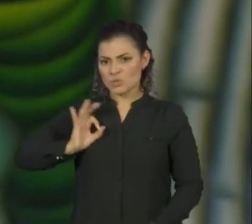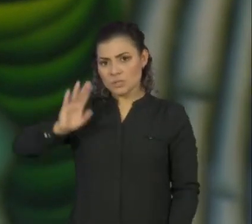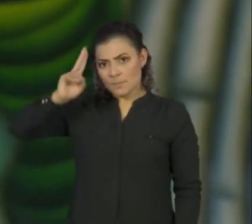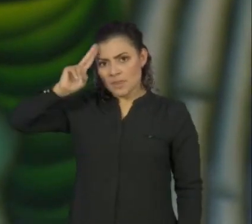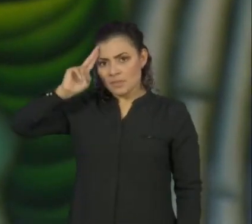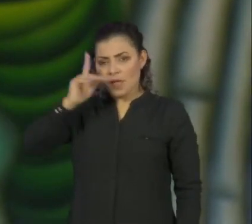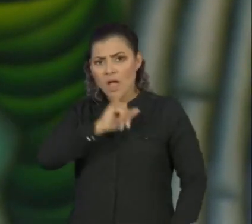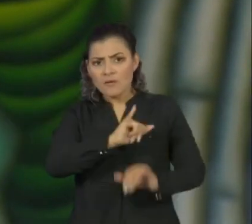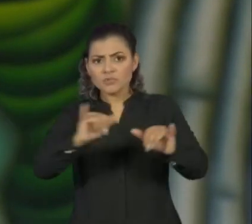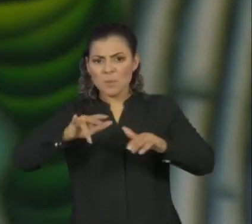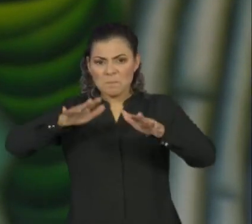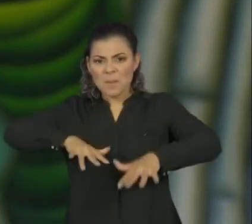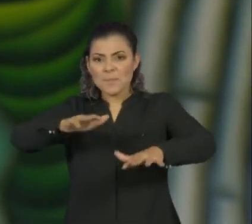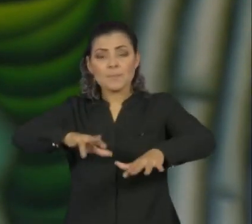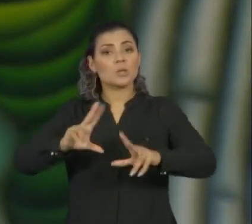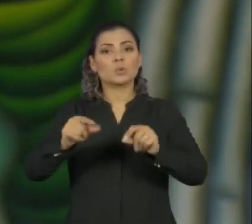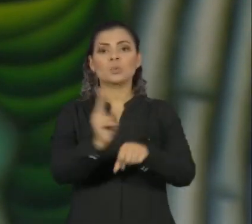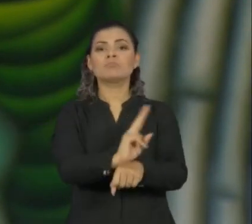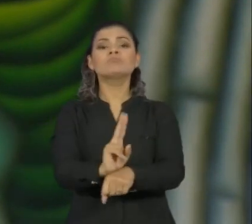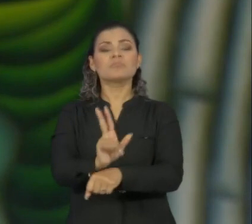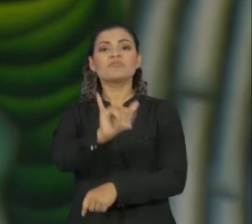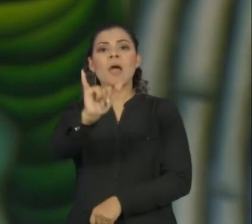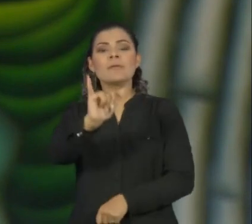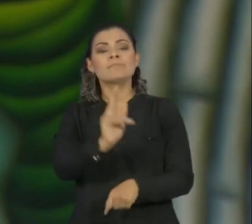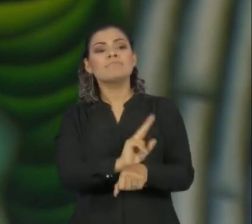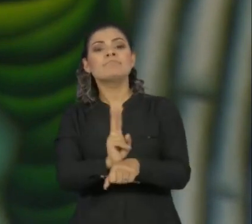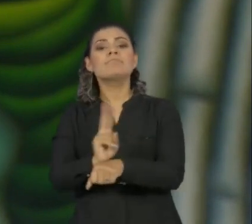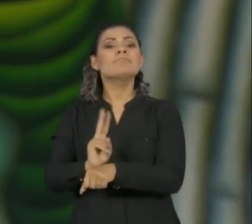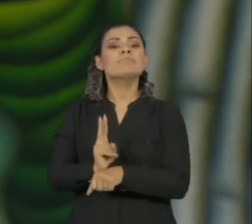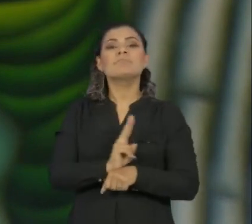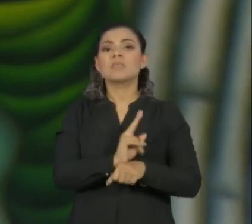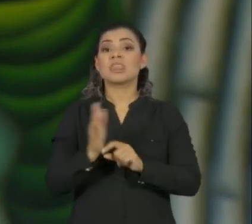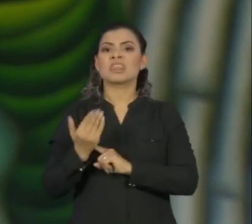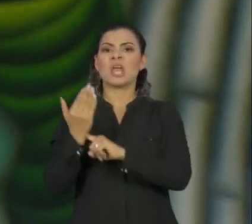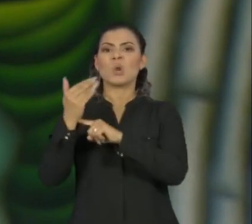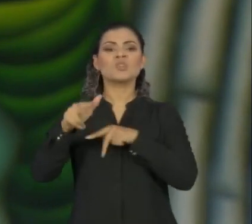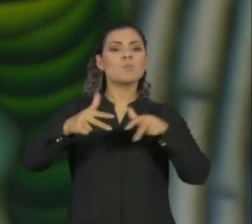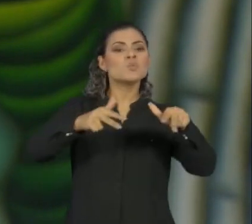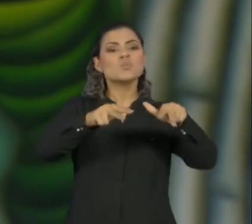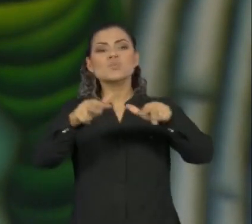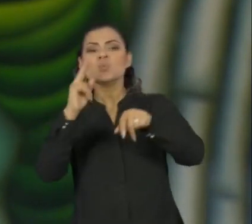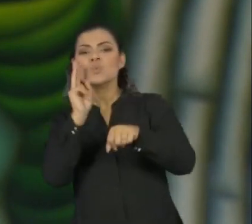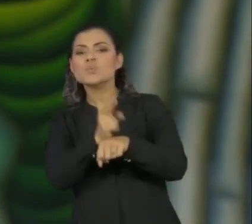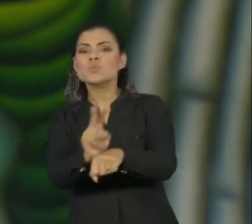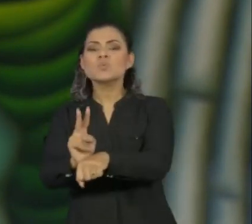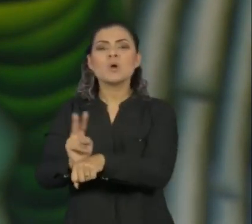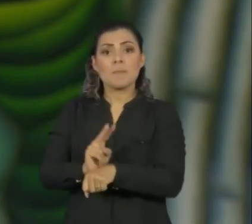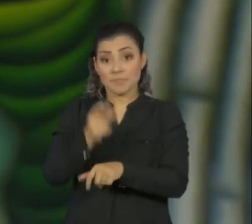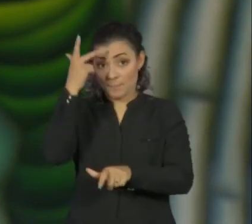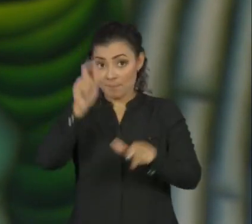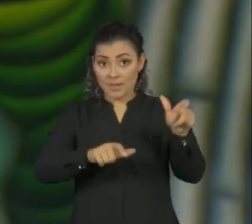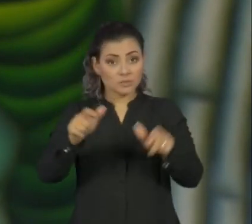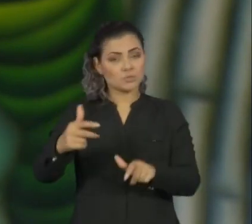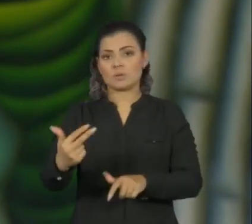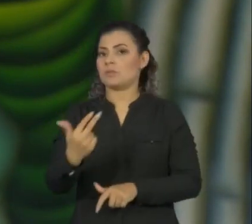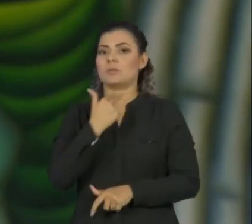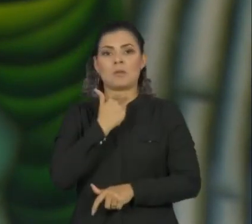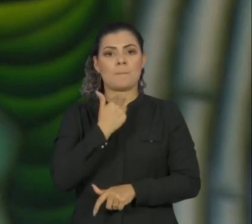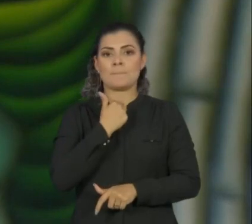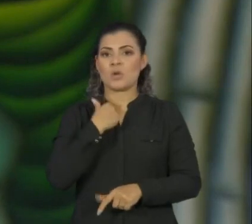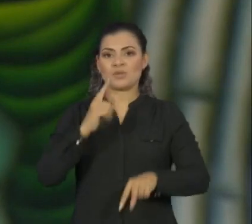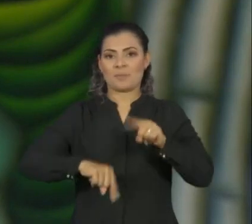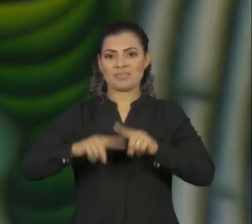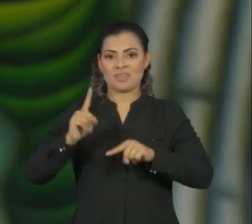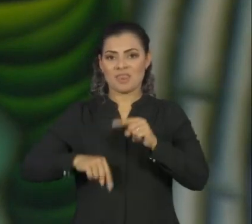todos os protestos serão monitorados com recursos tecnológicos e as pessoas não devem levar